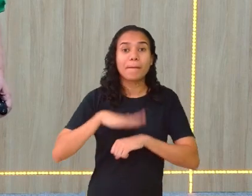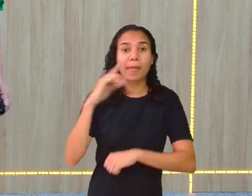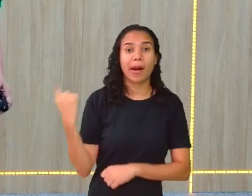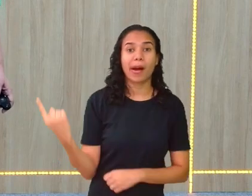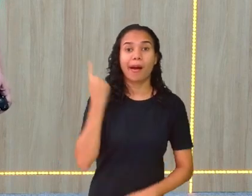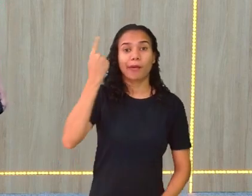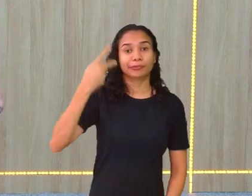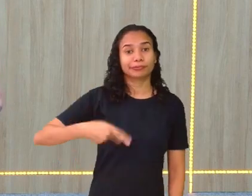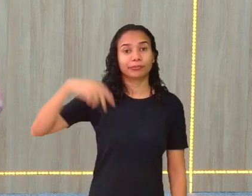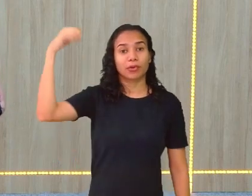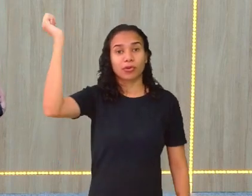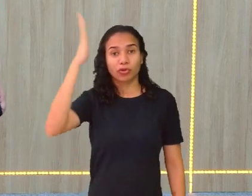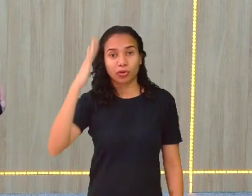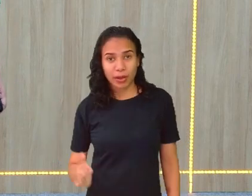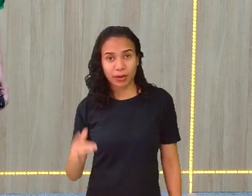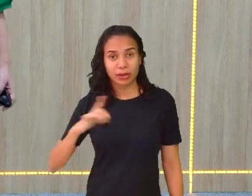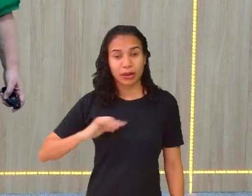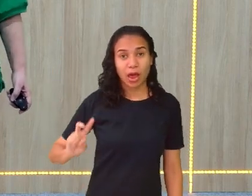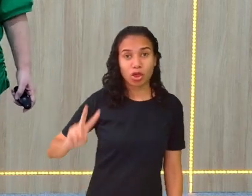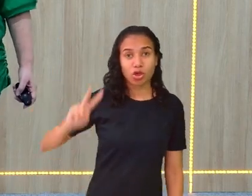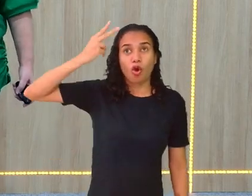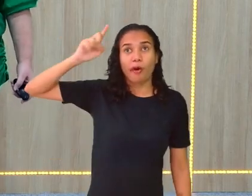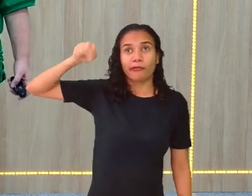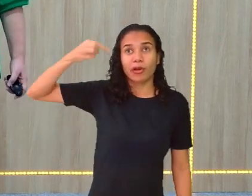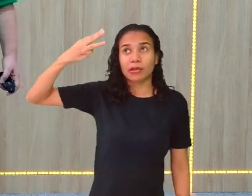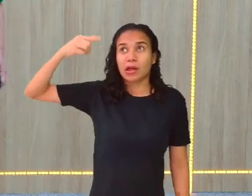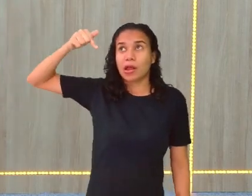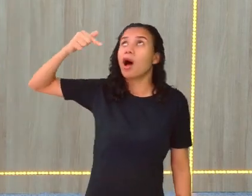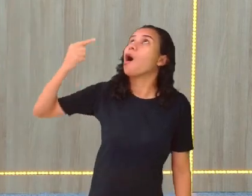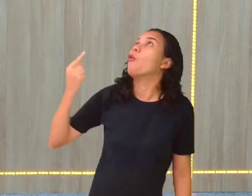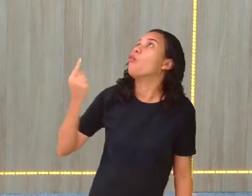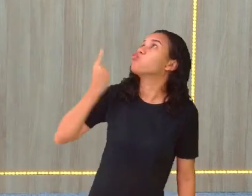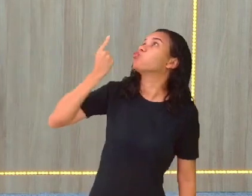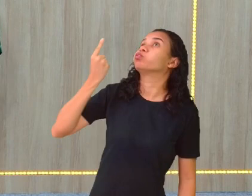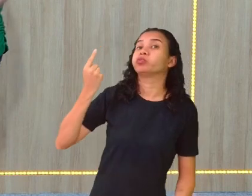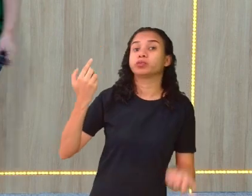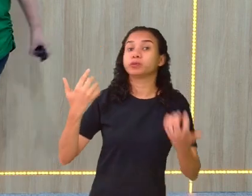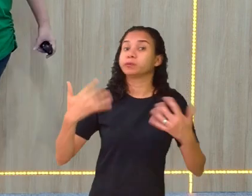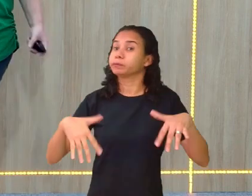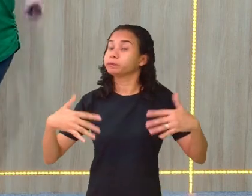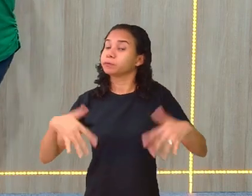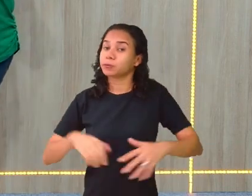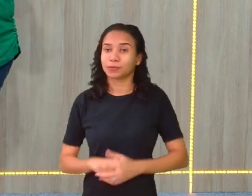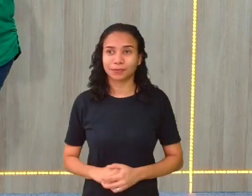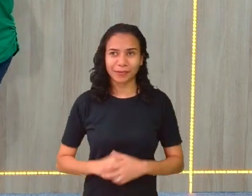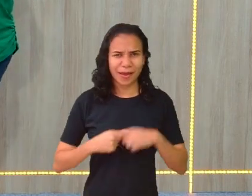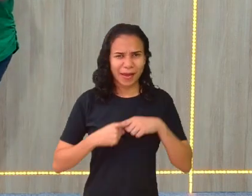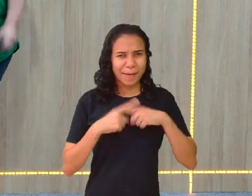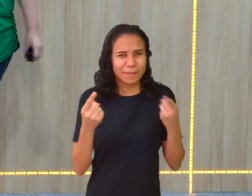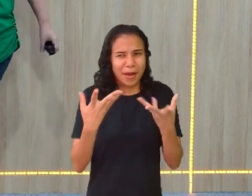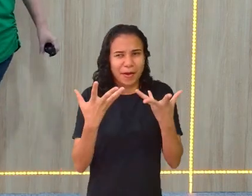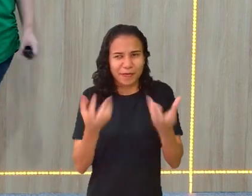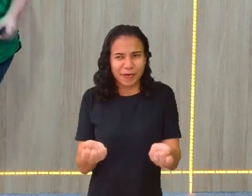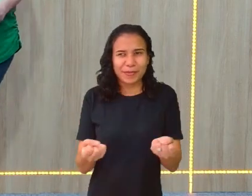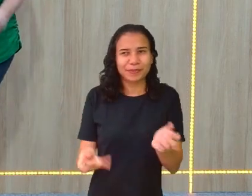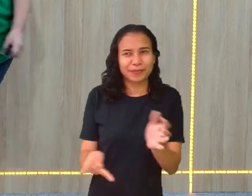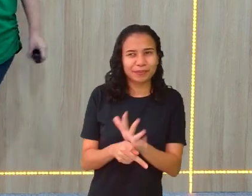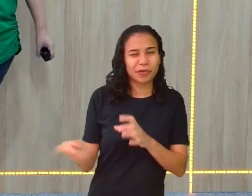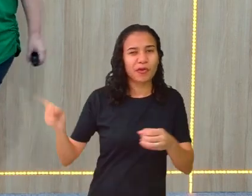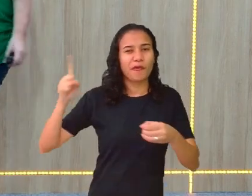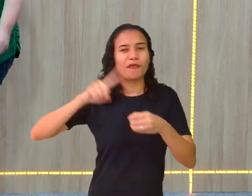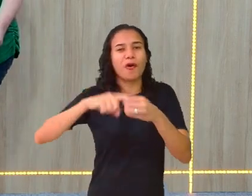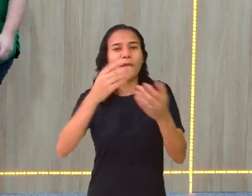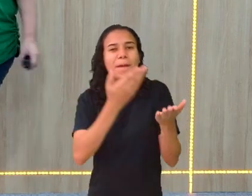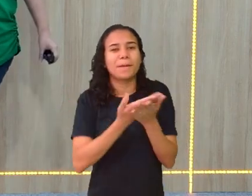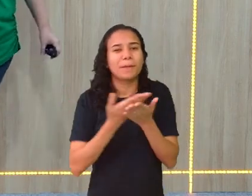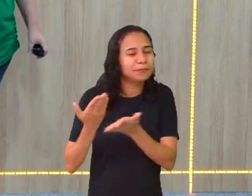do Brasil tem dois metros e trinta e sete. Um bocado, gente? Bom, mas bora voltar aqui para a nossa